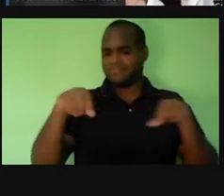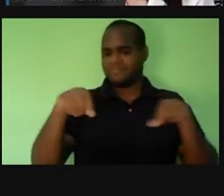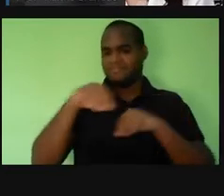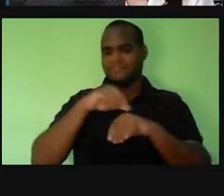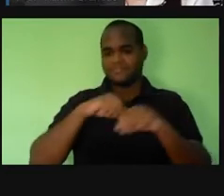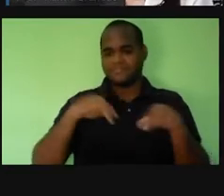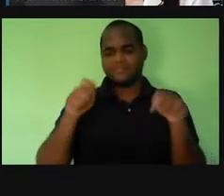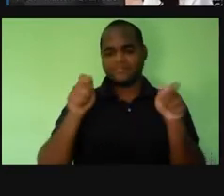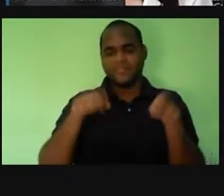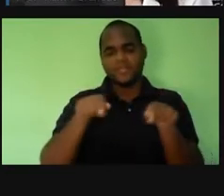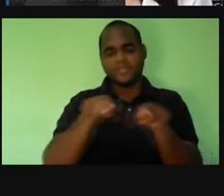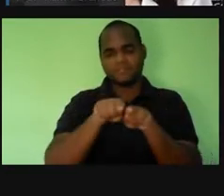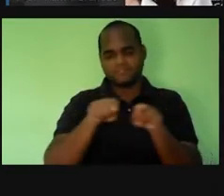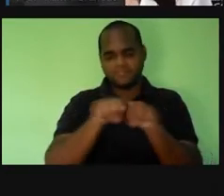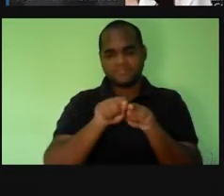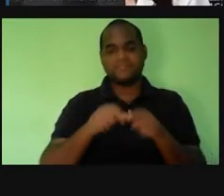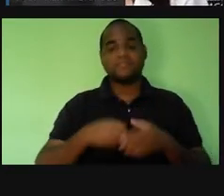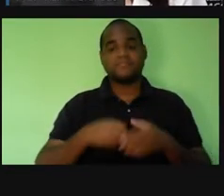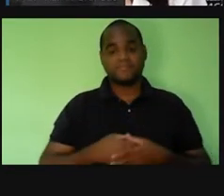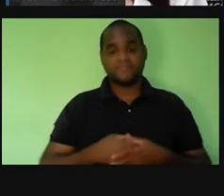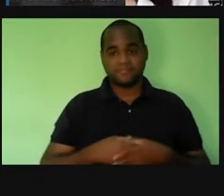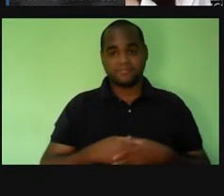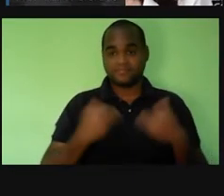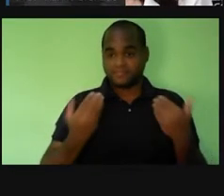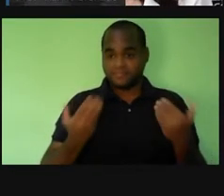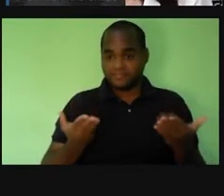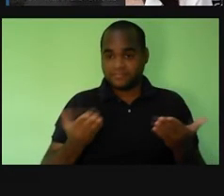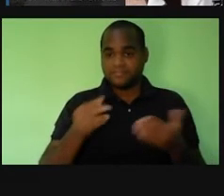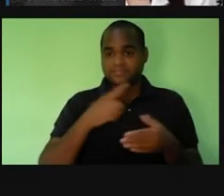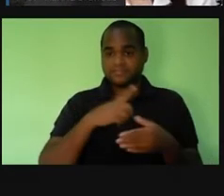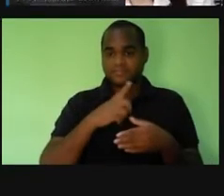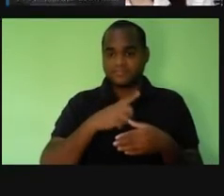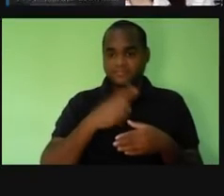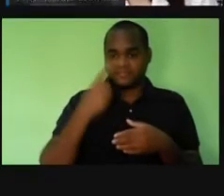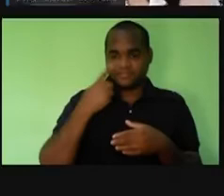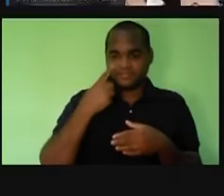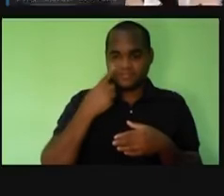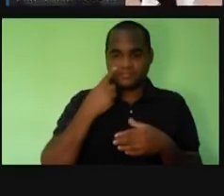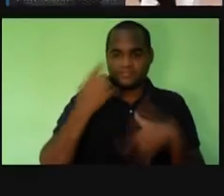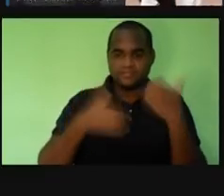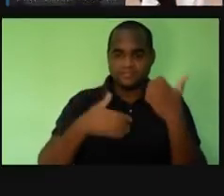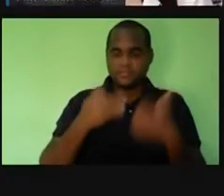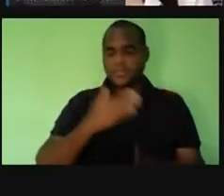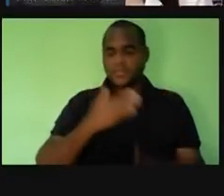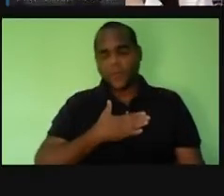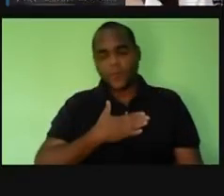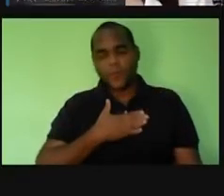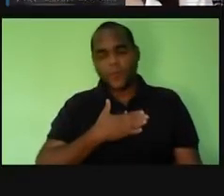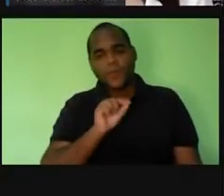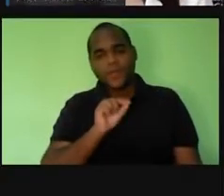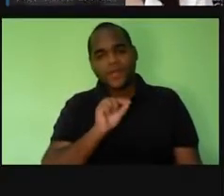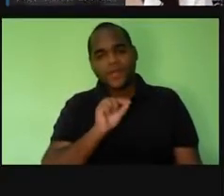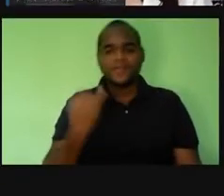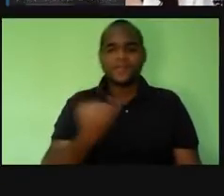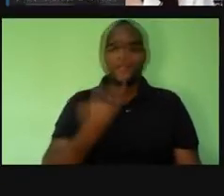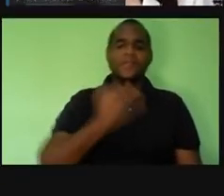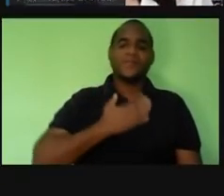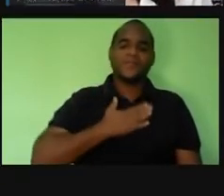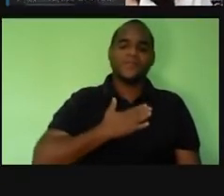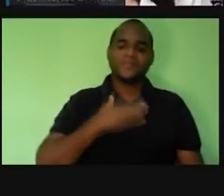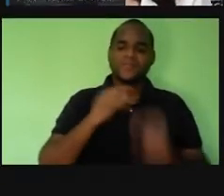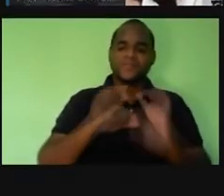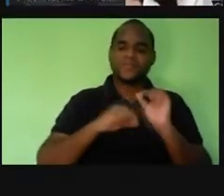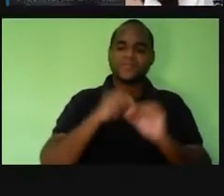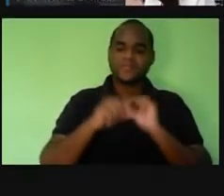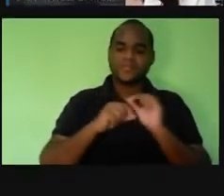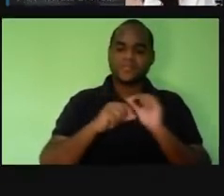tá bom? Então, é uma ferramenta que vocês podem, se vocês gostaram, se vocês acharam interessante, né? Vocês podem